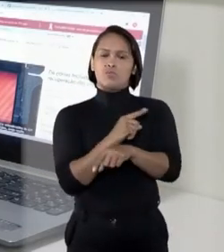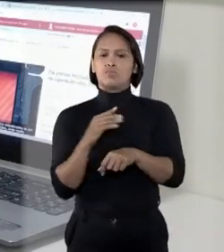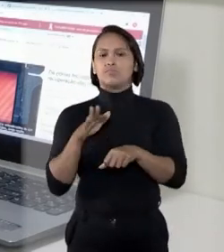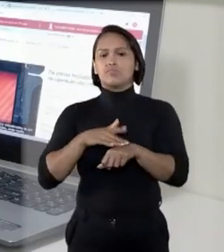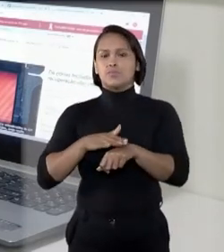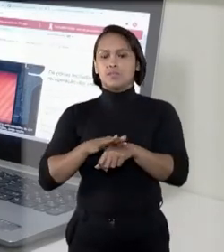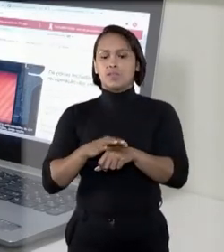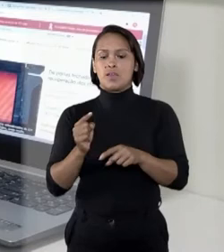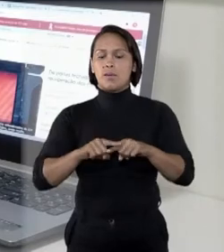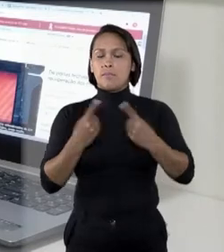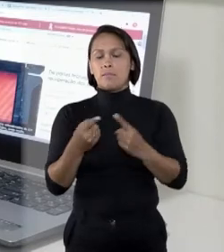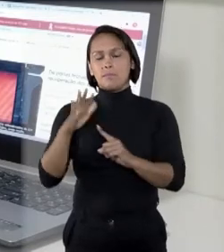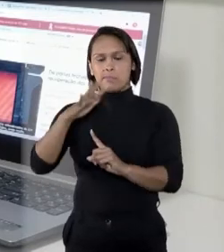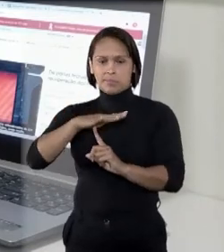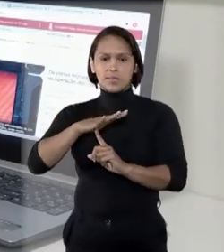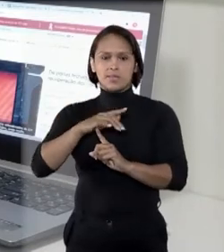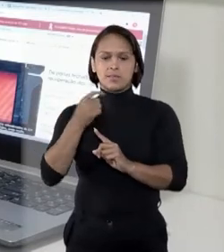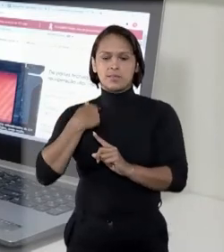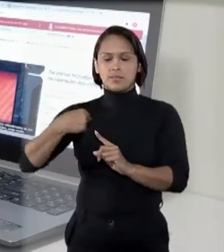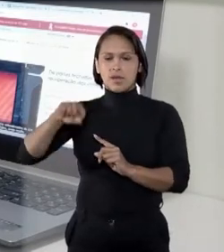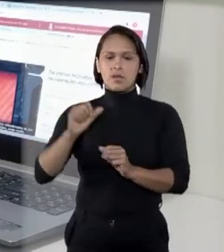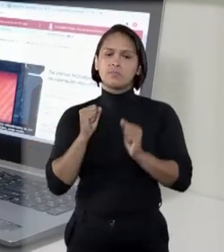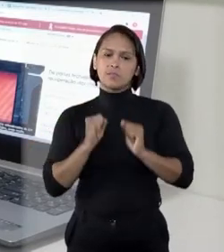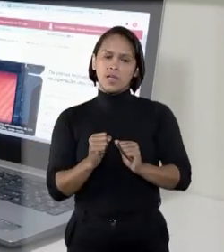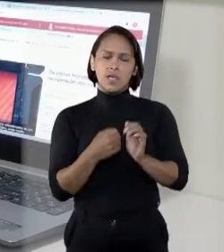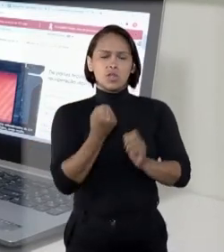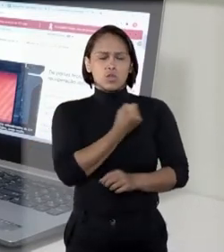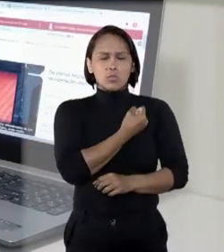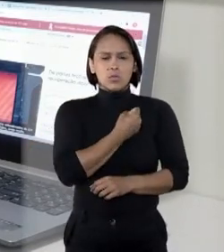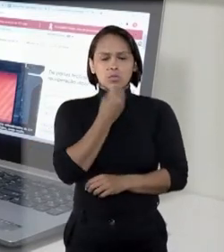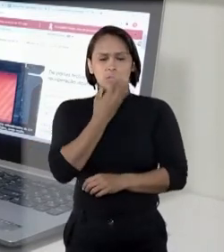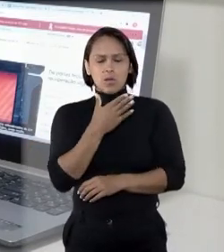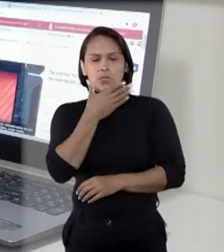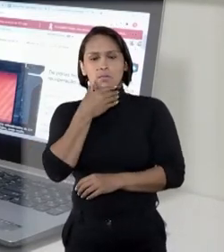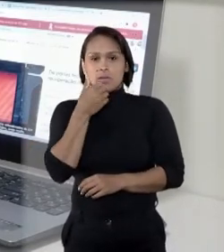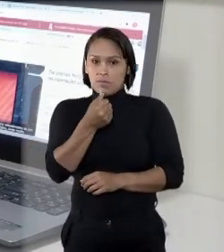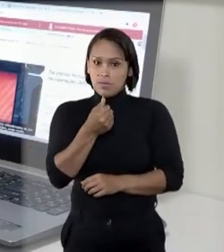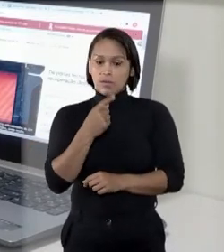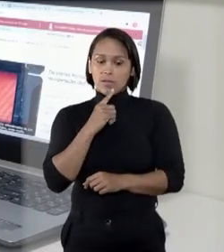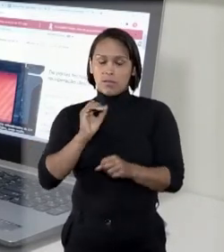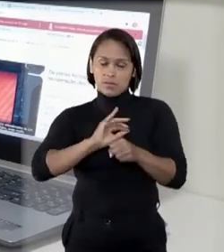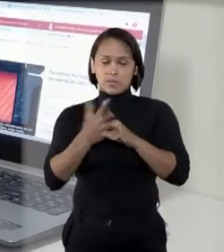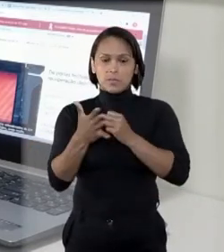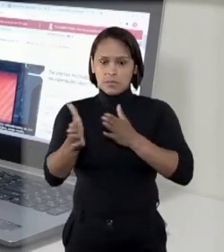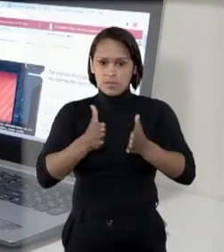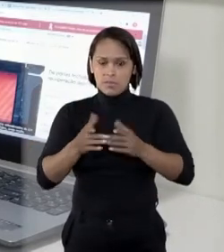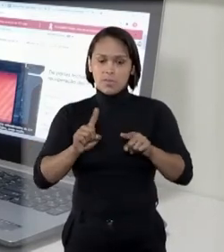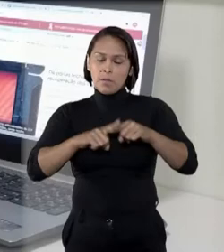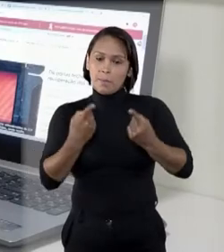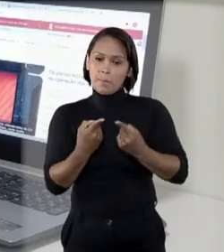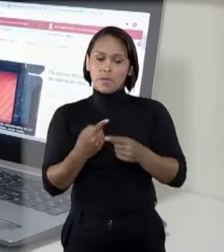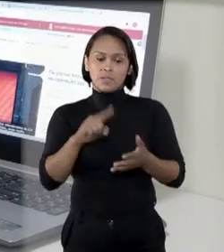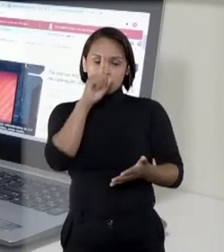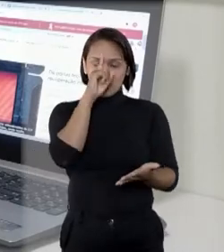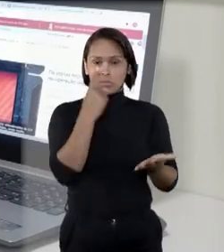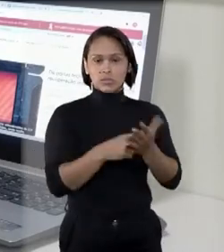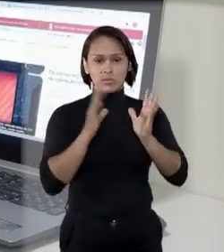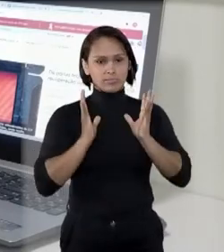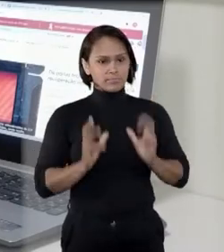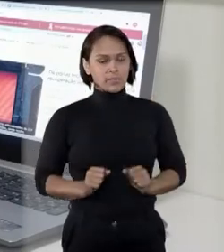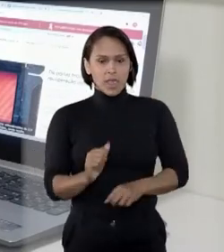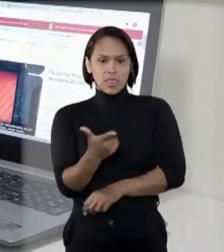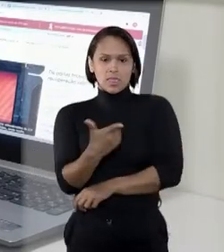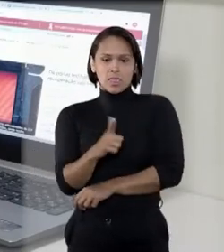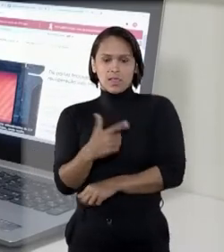a doença. Para o município, embora haja dados positivos sobre a situação da pandemia na região, as autoridades sanitárias locais